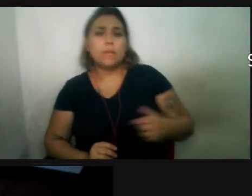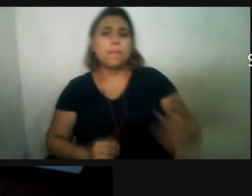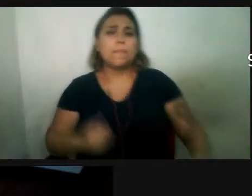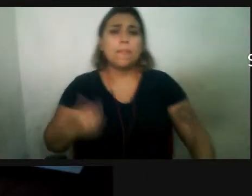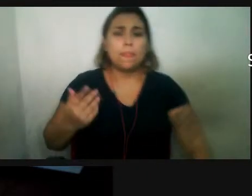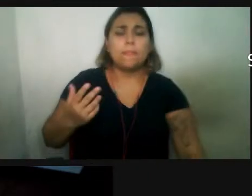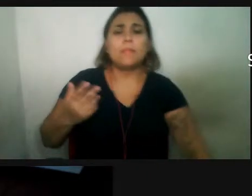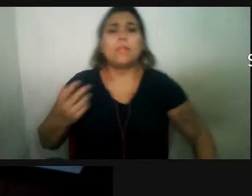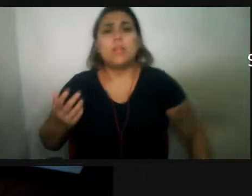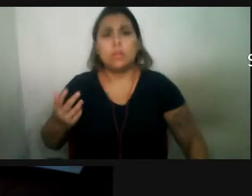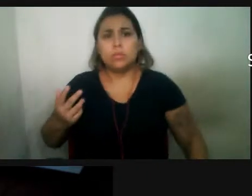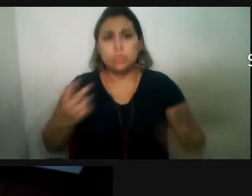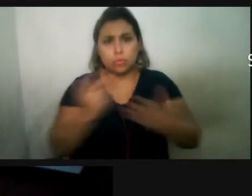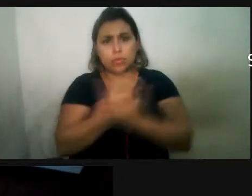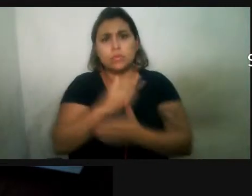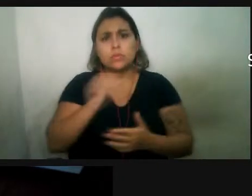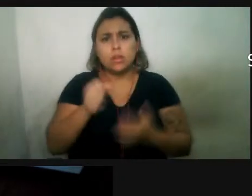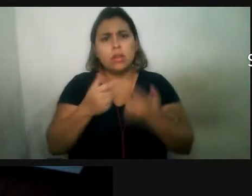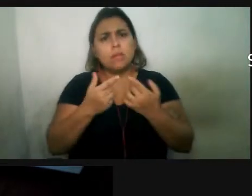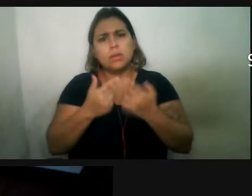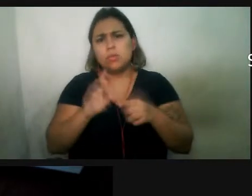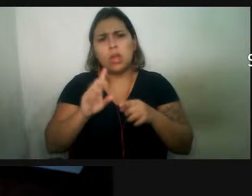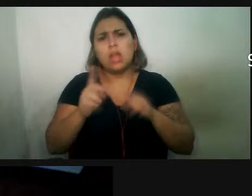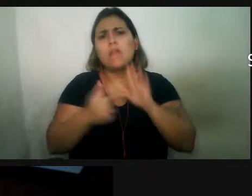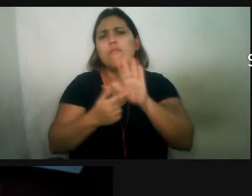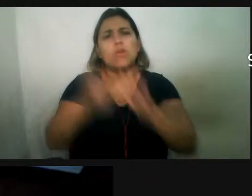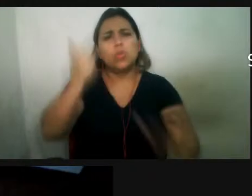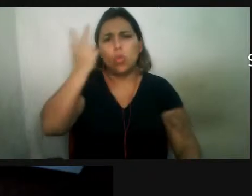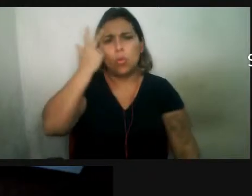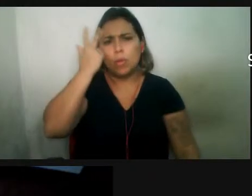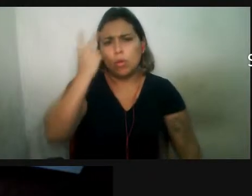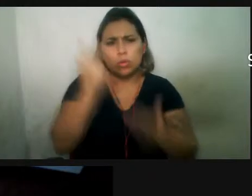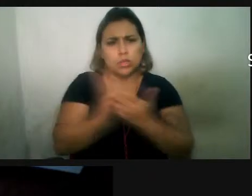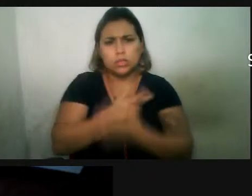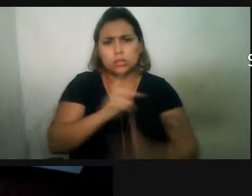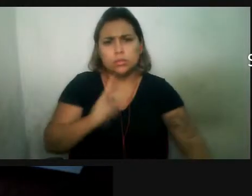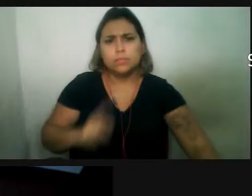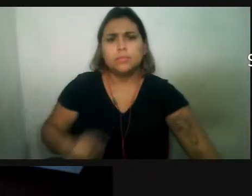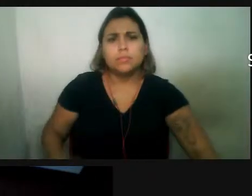Mas, assim, não é algo que seja comum a todas as espécies, não.